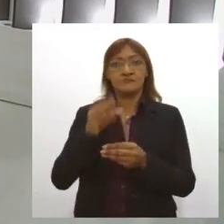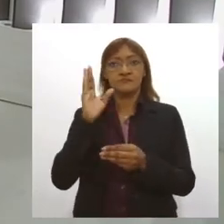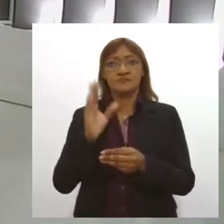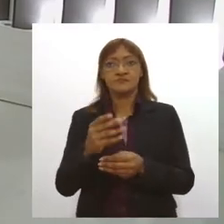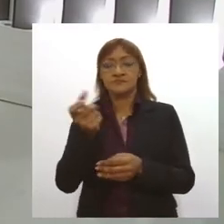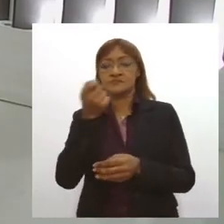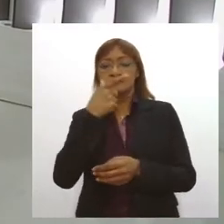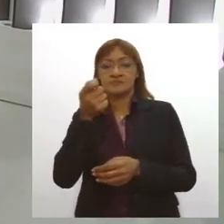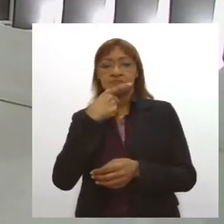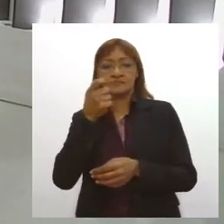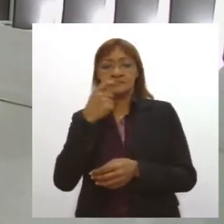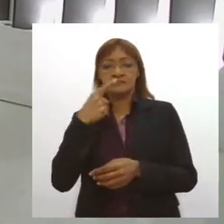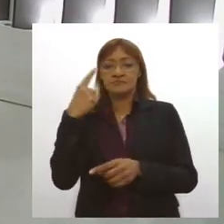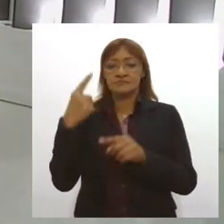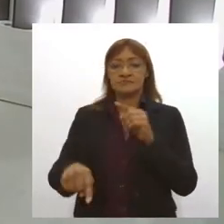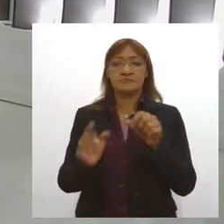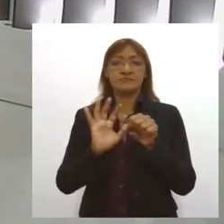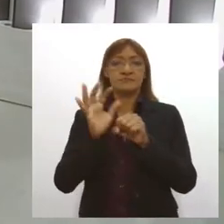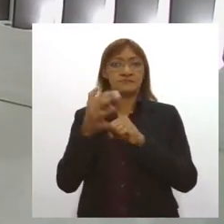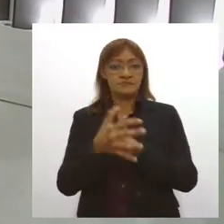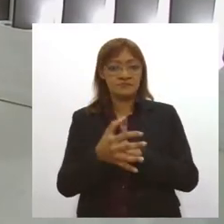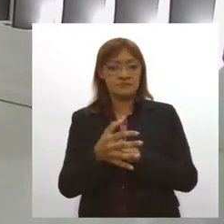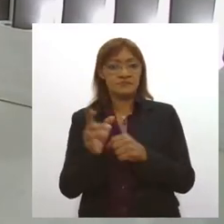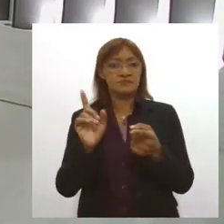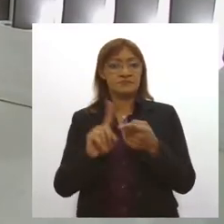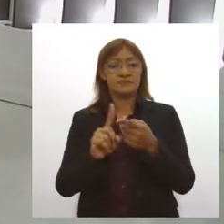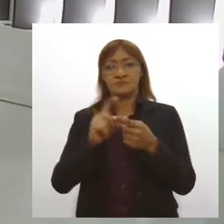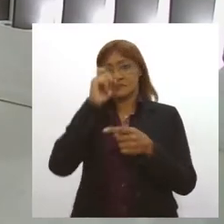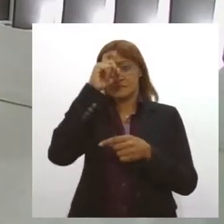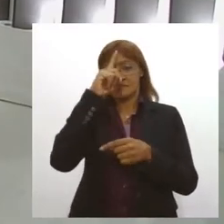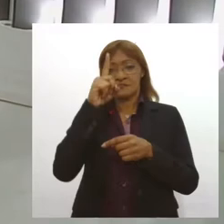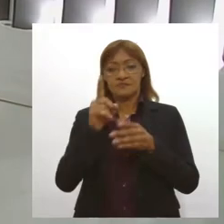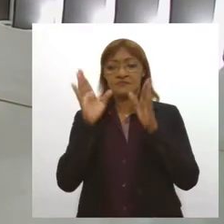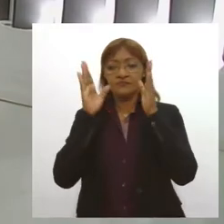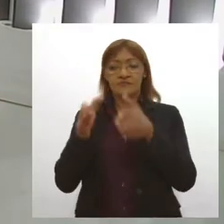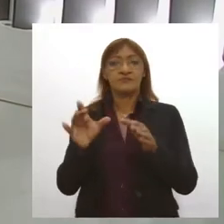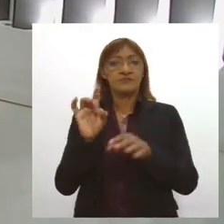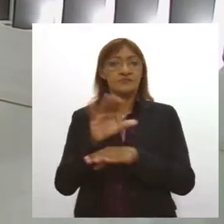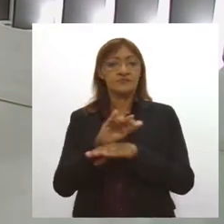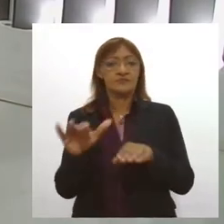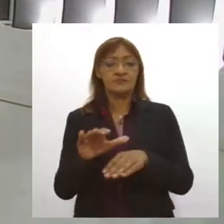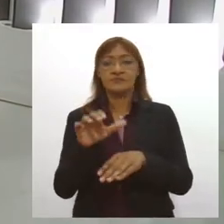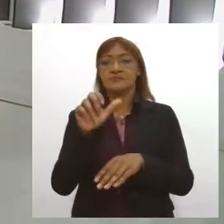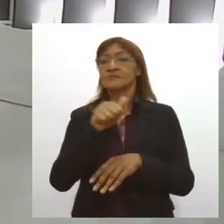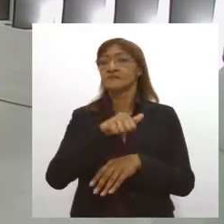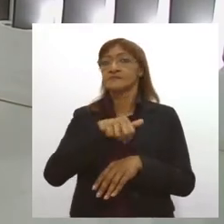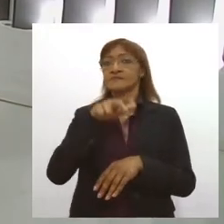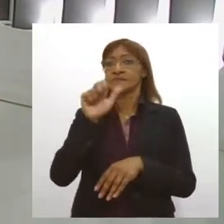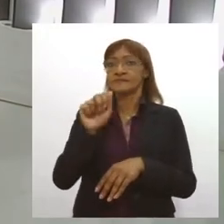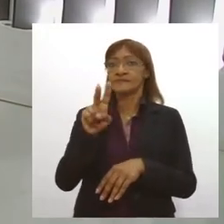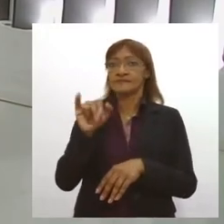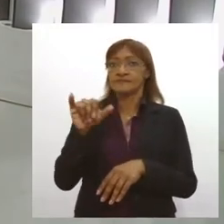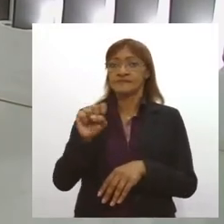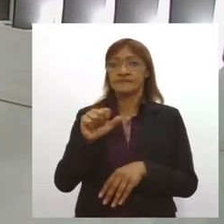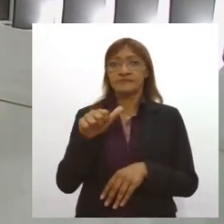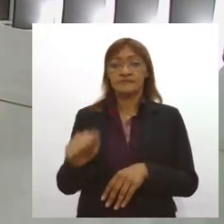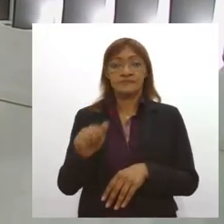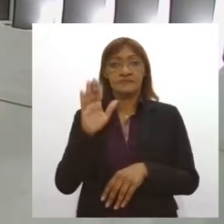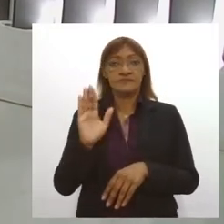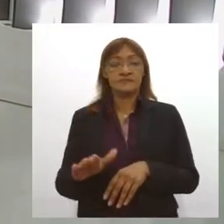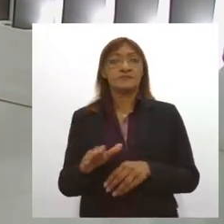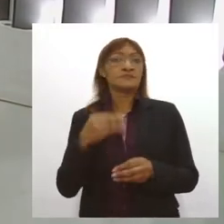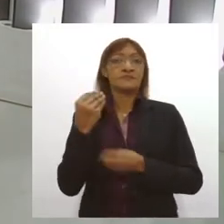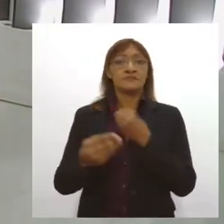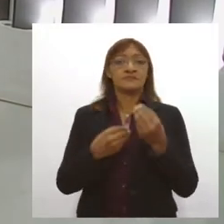aplicação intravenosa e com uso restrito a hospitais. Segundo a Anvisa, o tratamento não é indicado para pacientes graves.